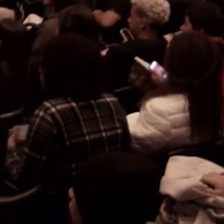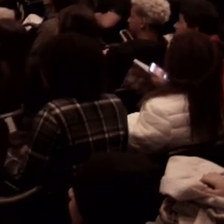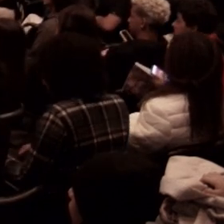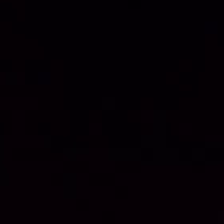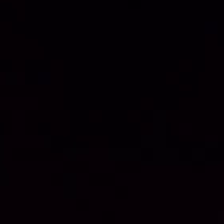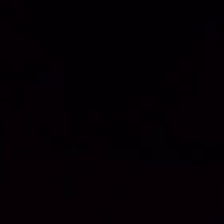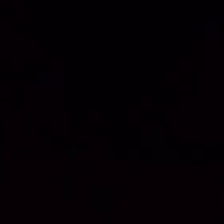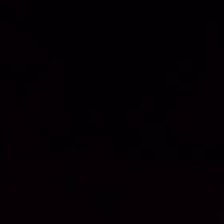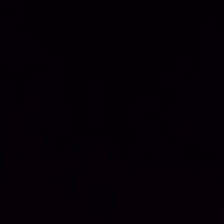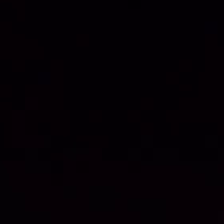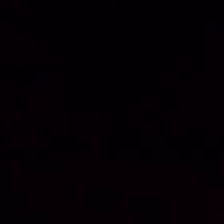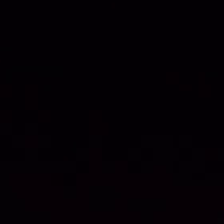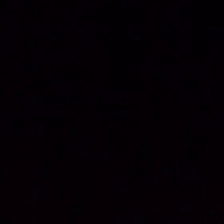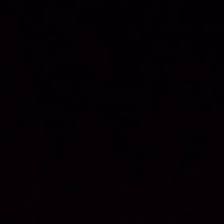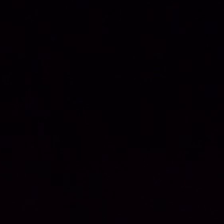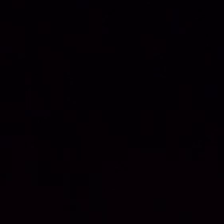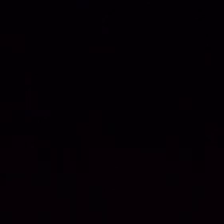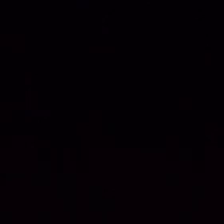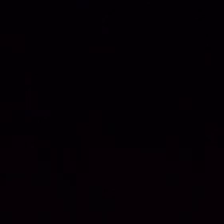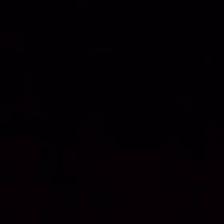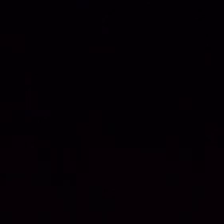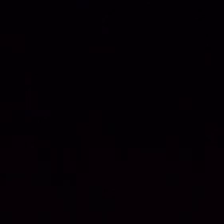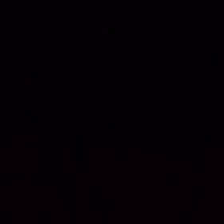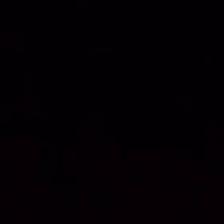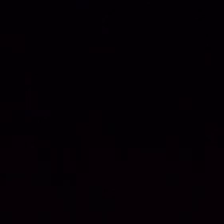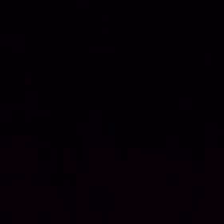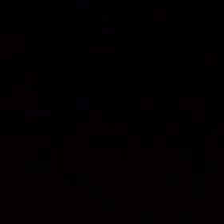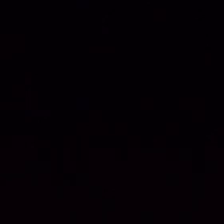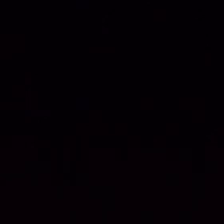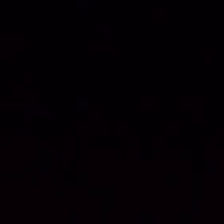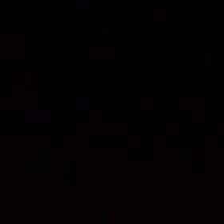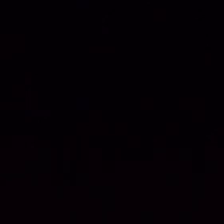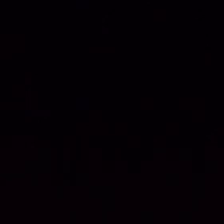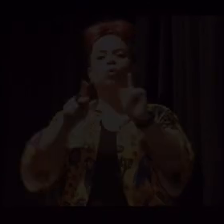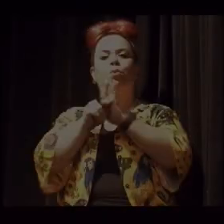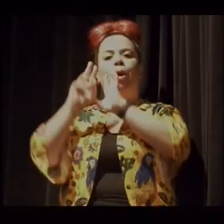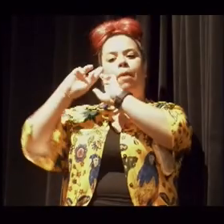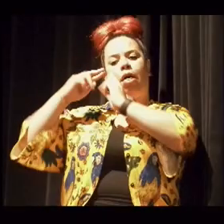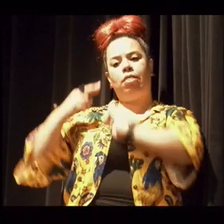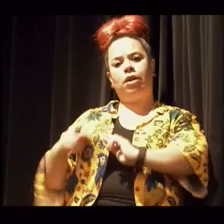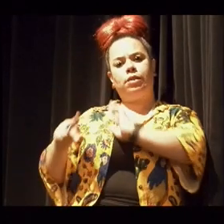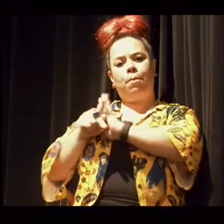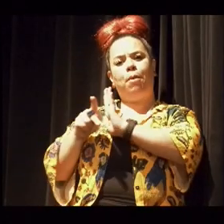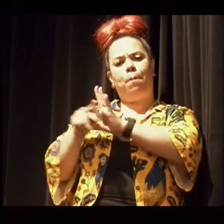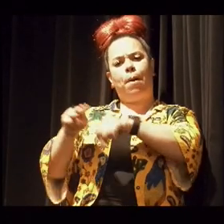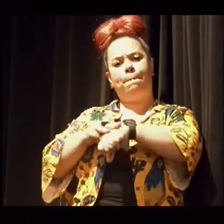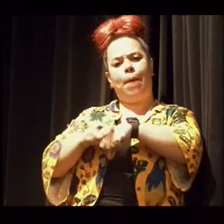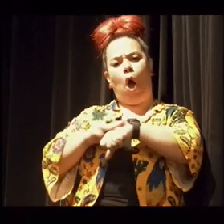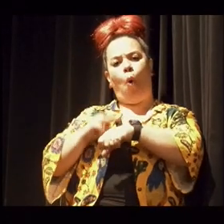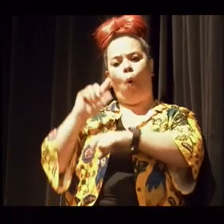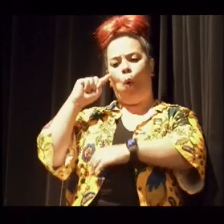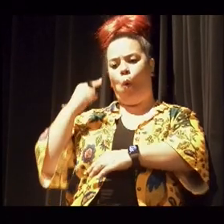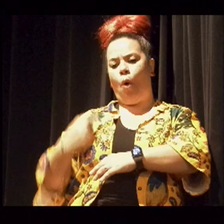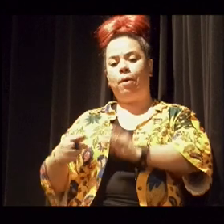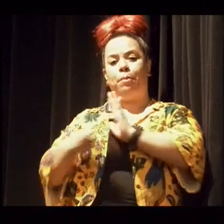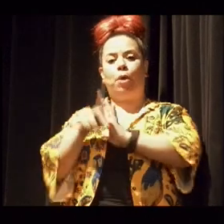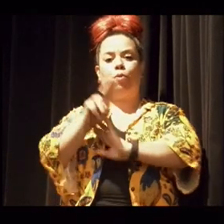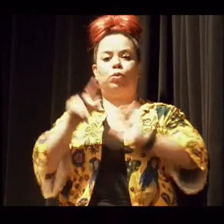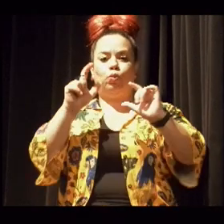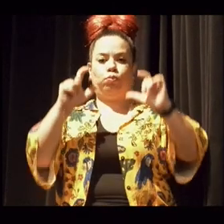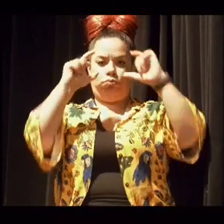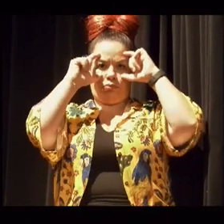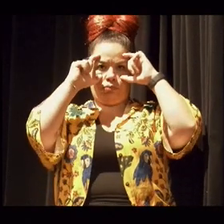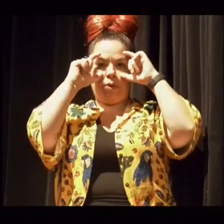Eu sou uma mulher negra de pele clara, usando tranças castanhas compridas, um óculos arredondado